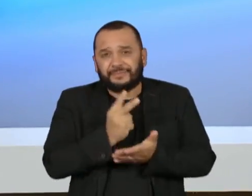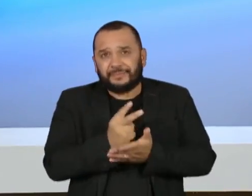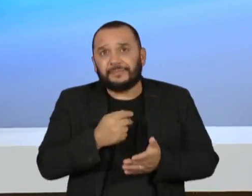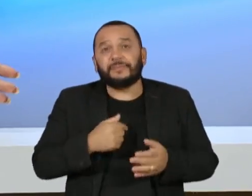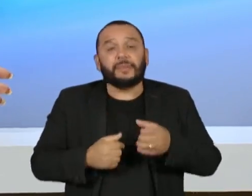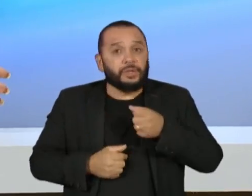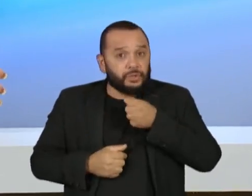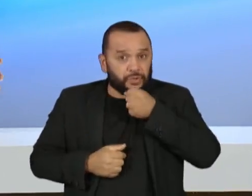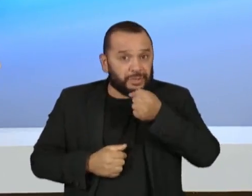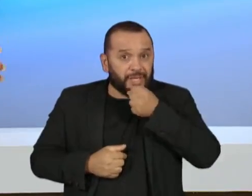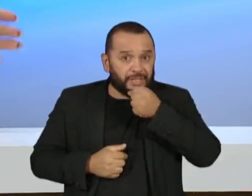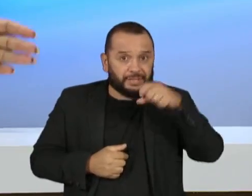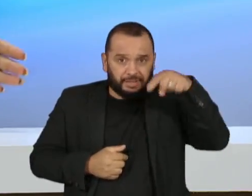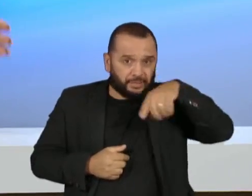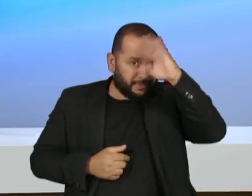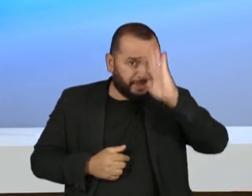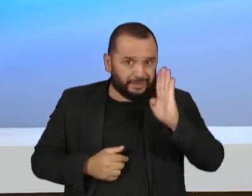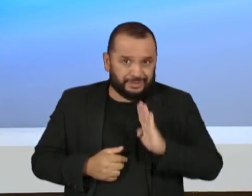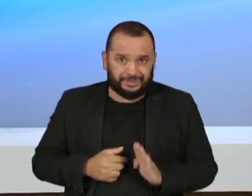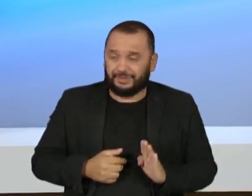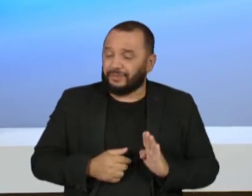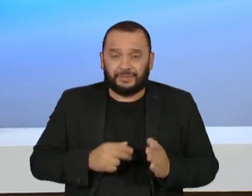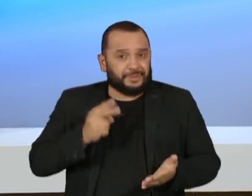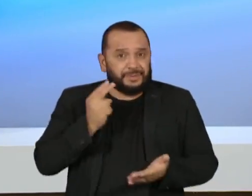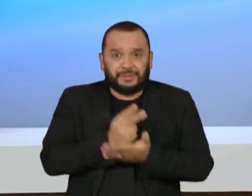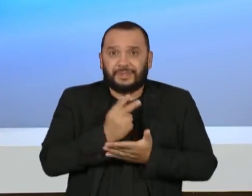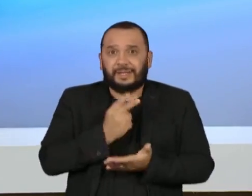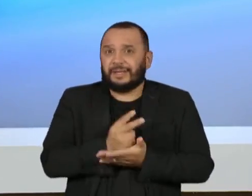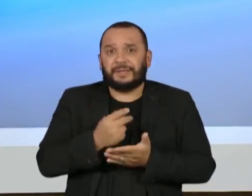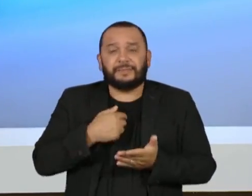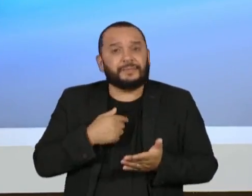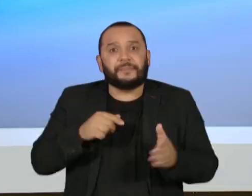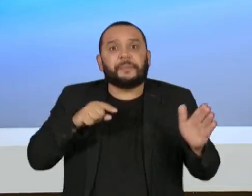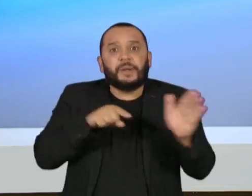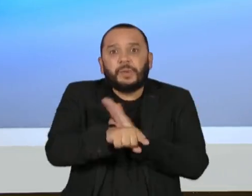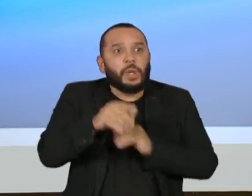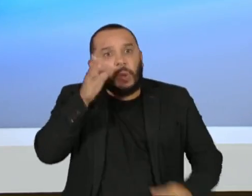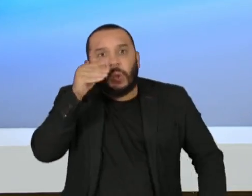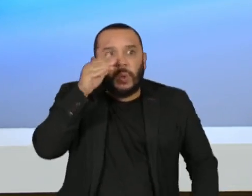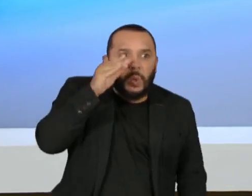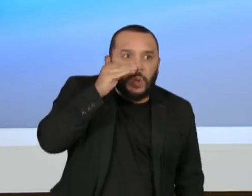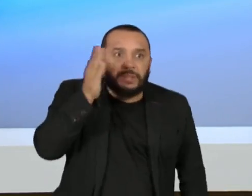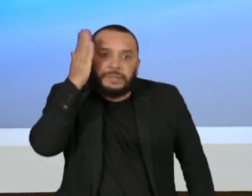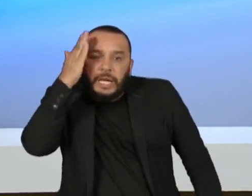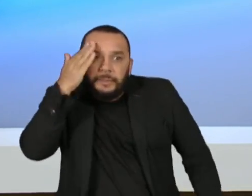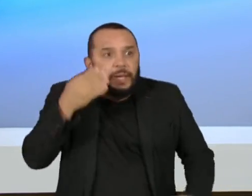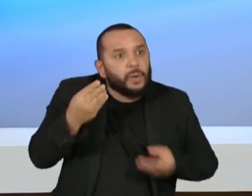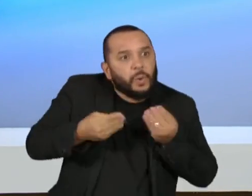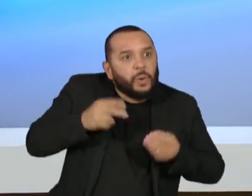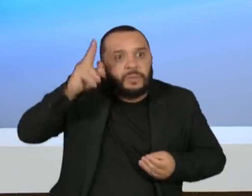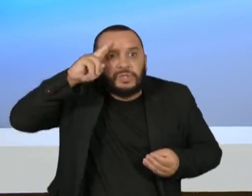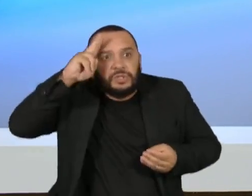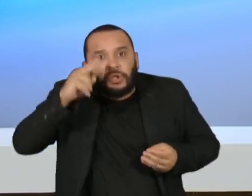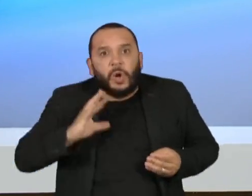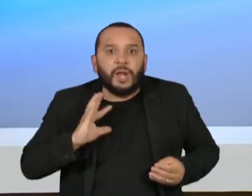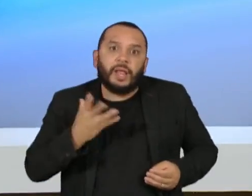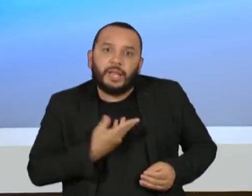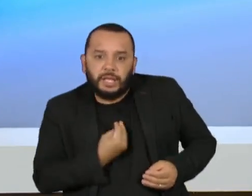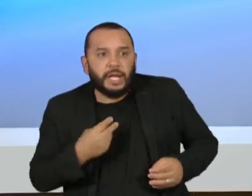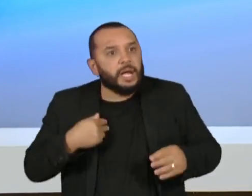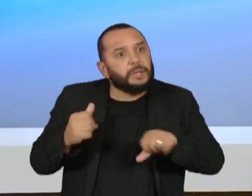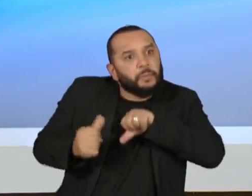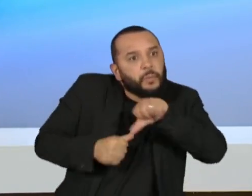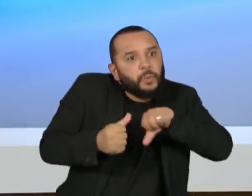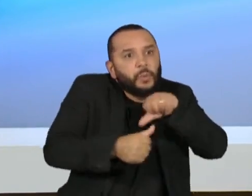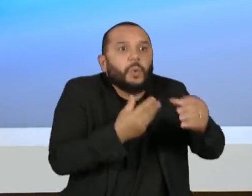do resto do mundo porque eu não conheço, mas o jornalismo brasileiro tem muito fetiche pelas nossas histórias de transição e